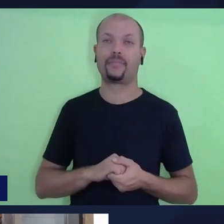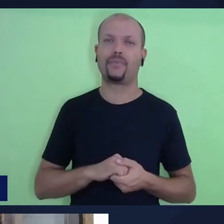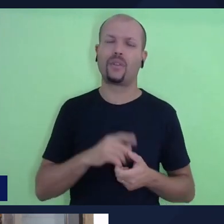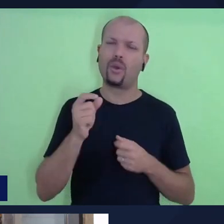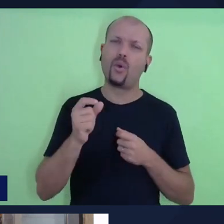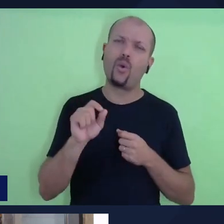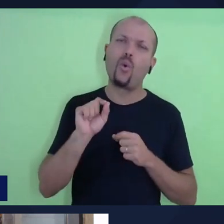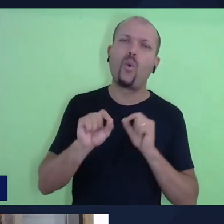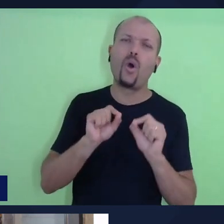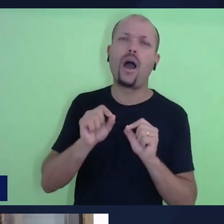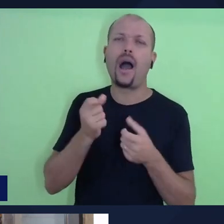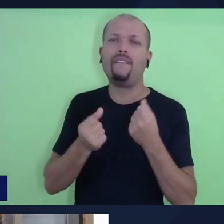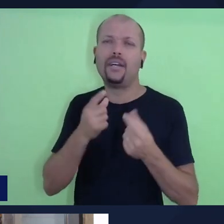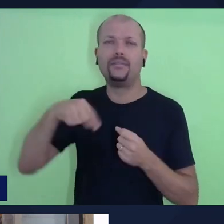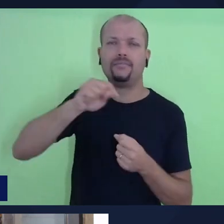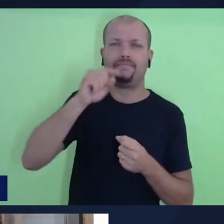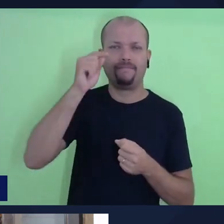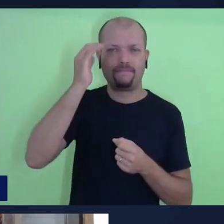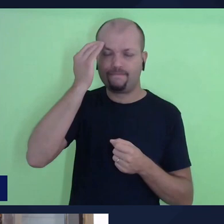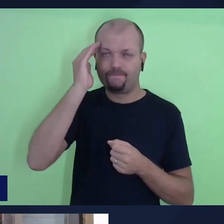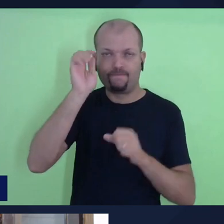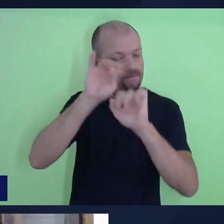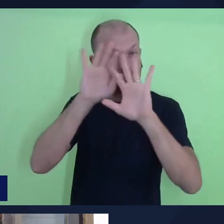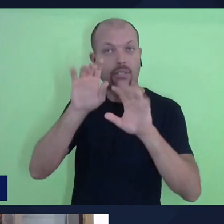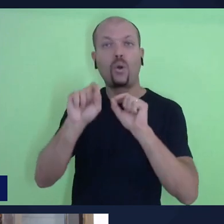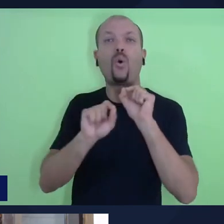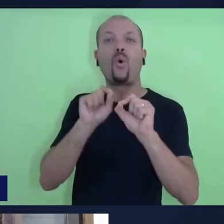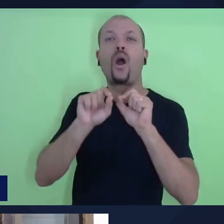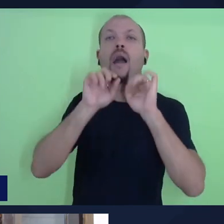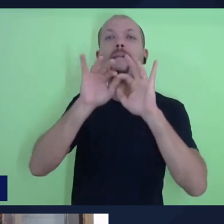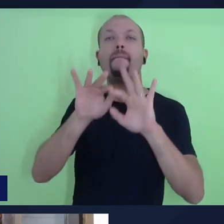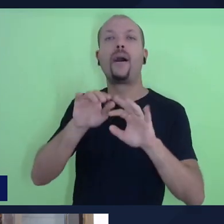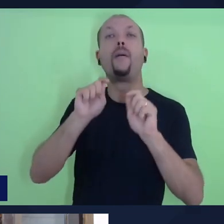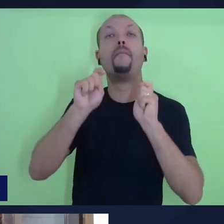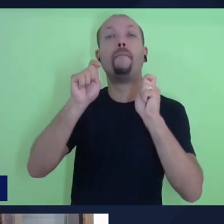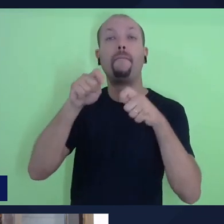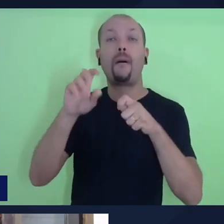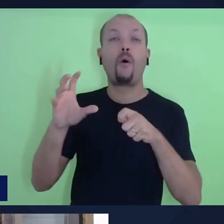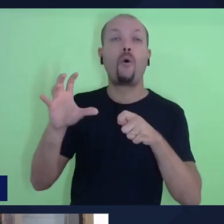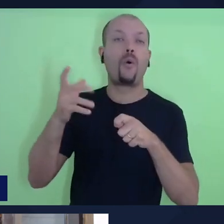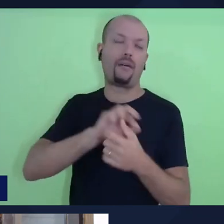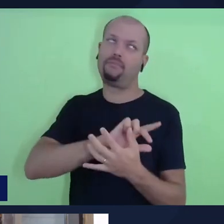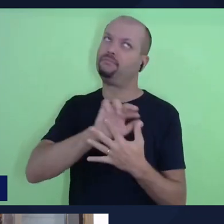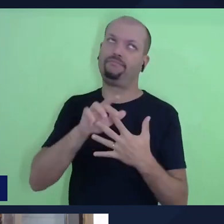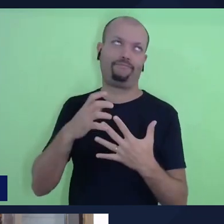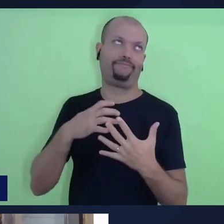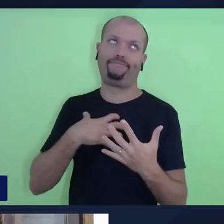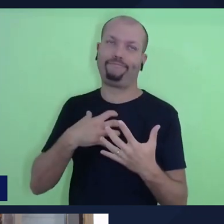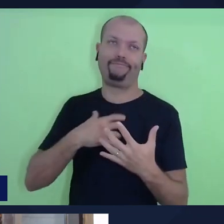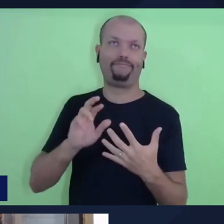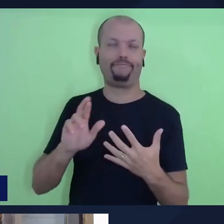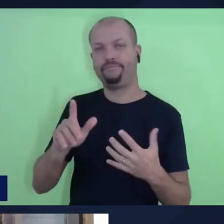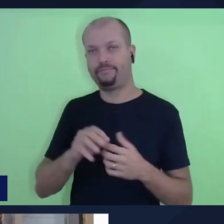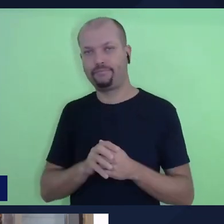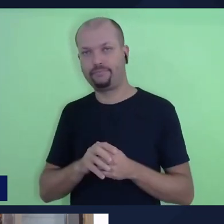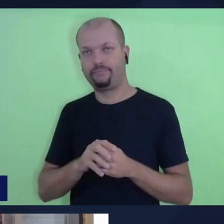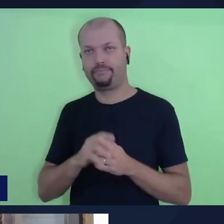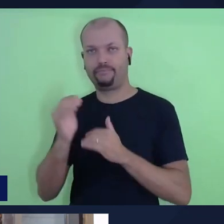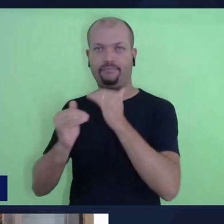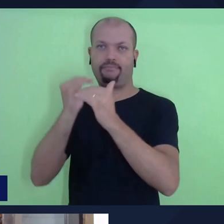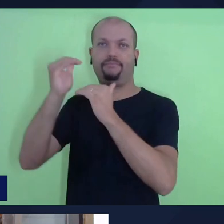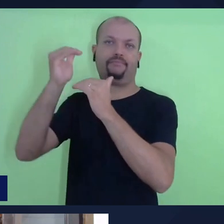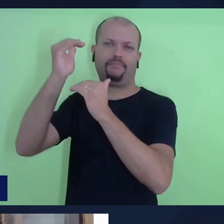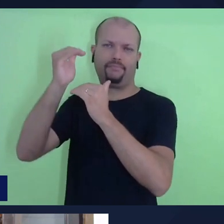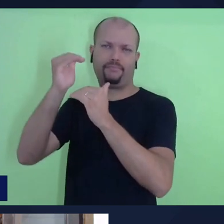de forma tão clara, é que a bênção, ela pode acontecer de várias formas. Necessariamente ela é uma prosperidade sobre nós.